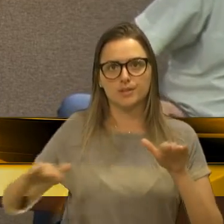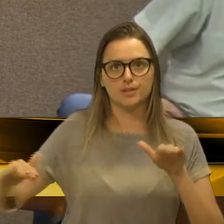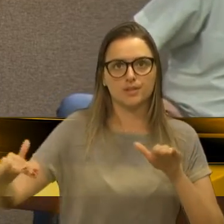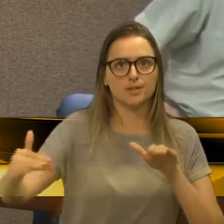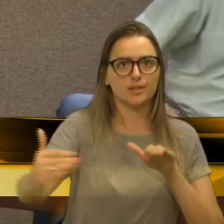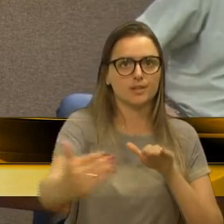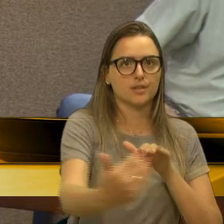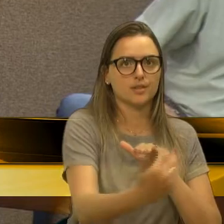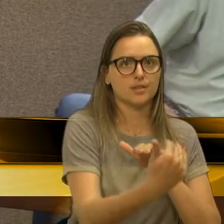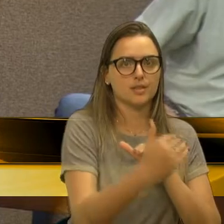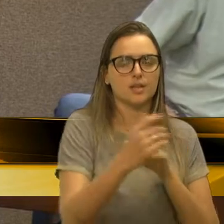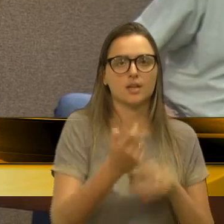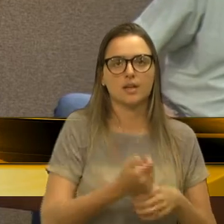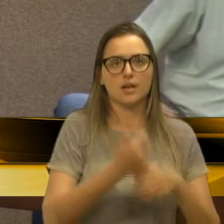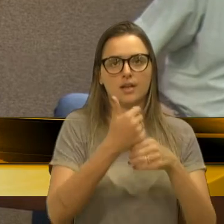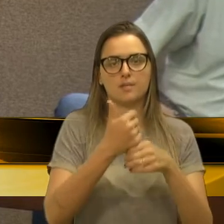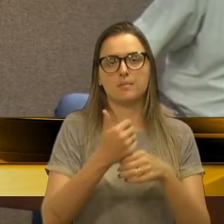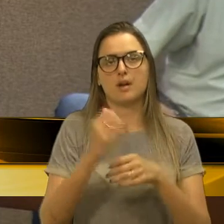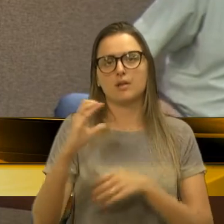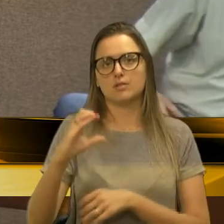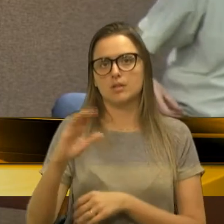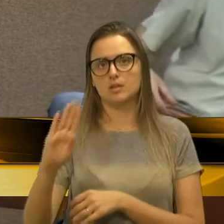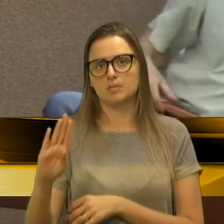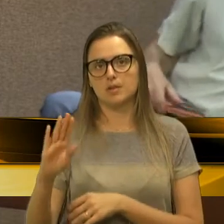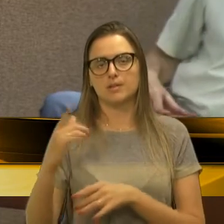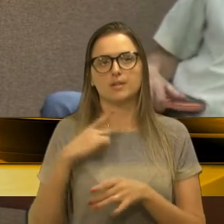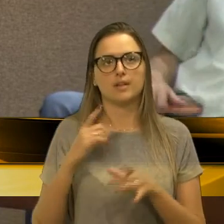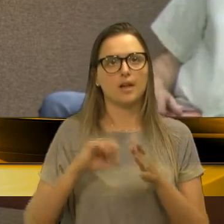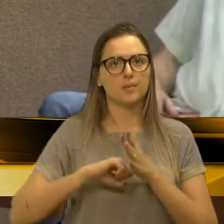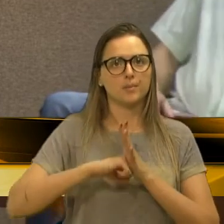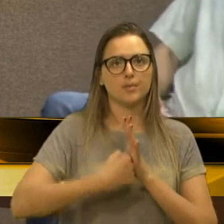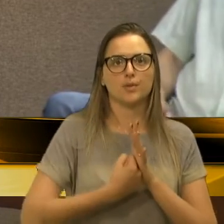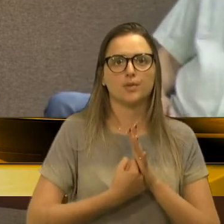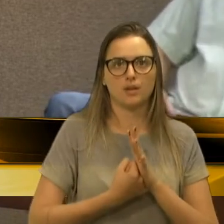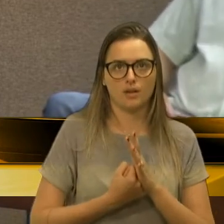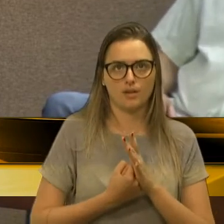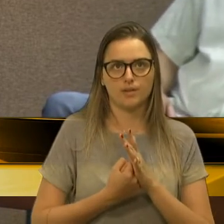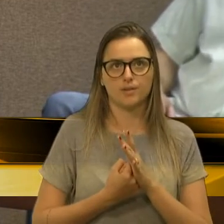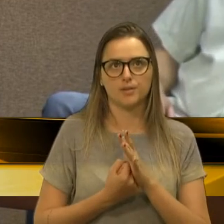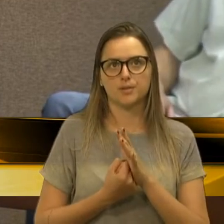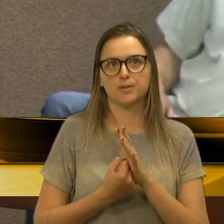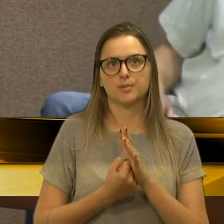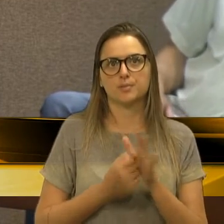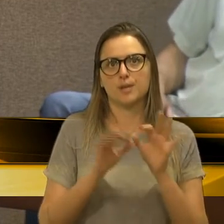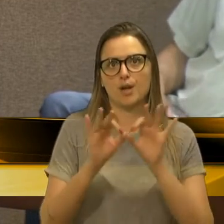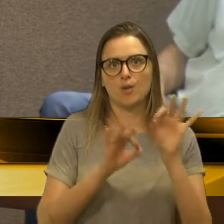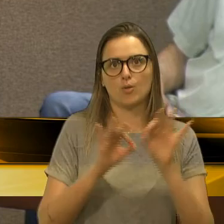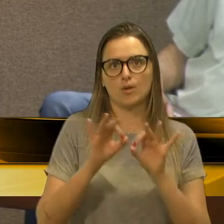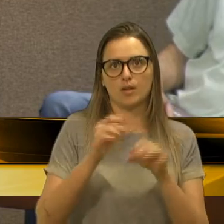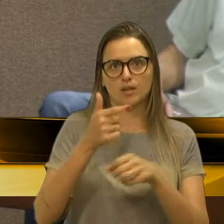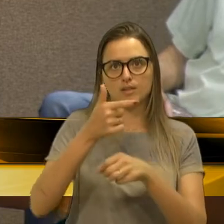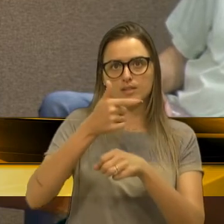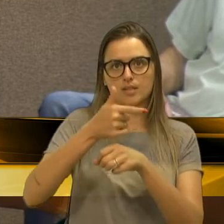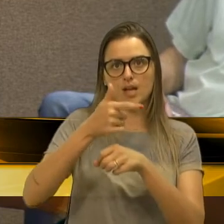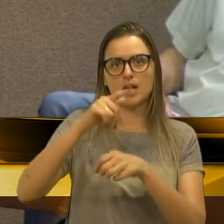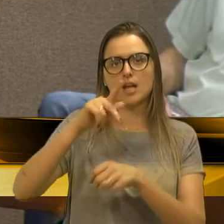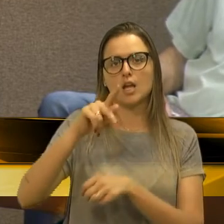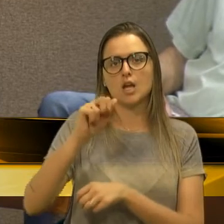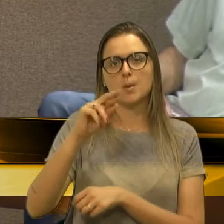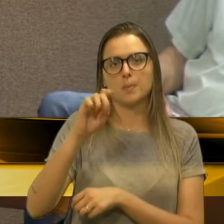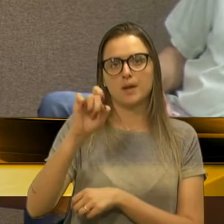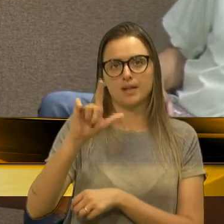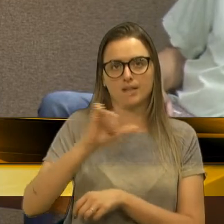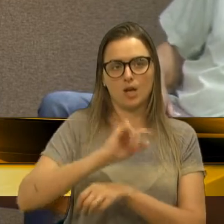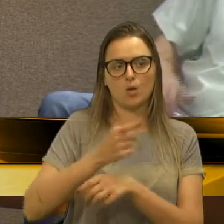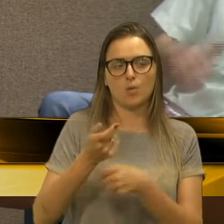Barbosa, Garibaldi, chega aí e encontra a pista trancada para a instalação de um pardal. Isso na cabeça do empresário, do transportador